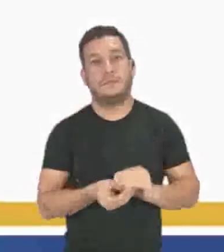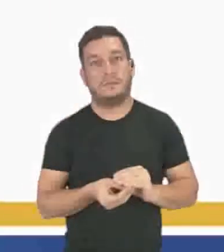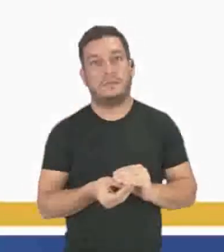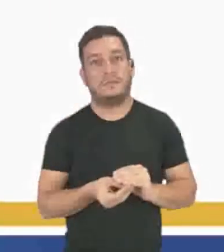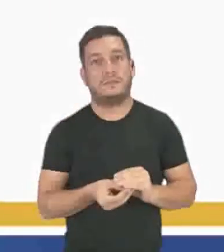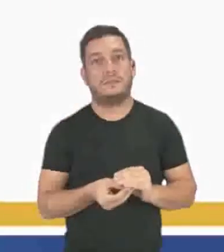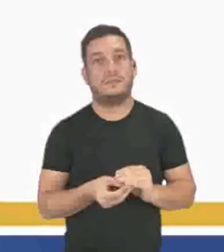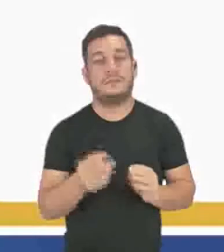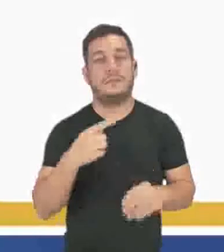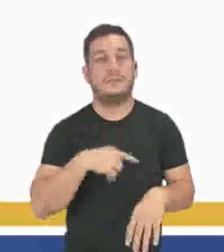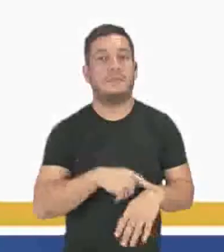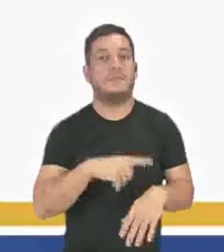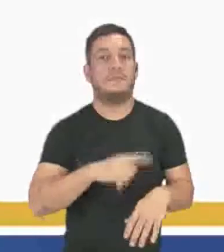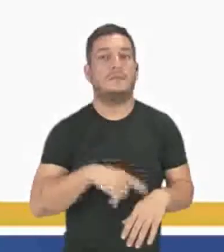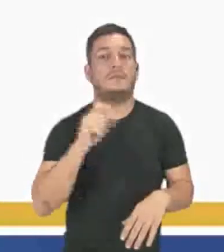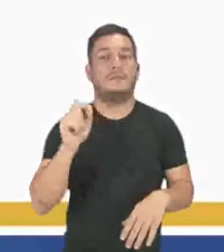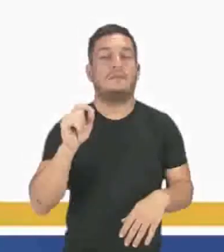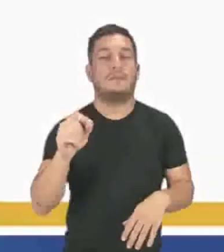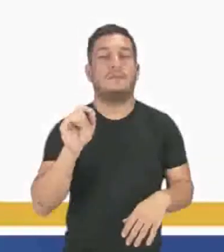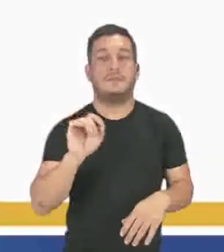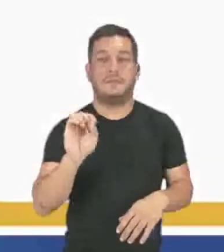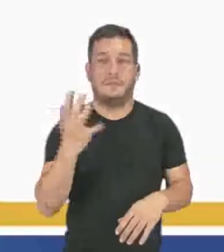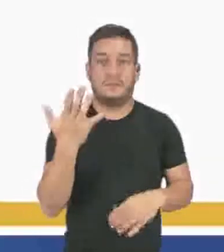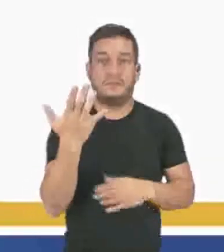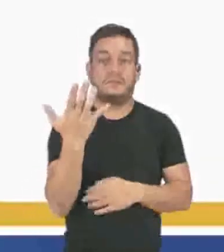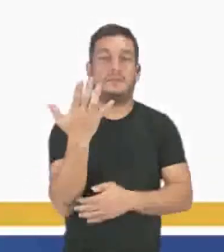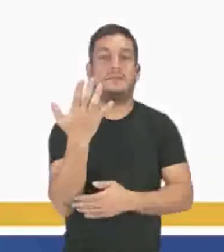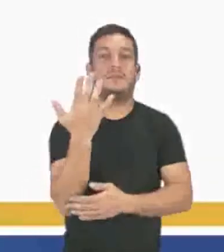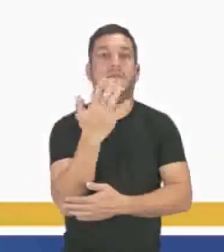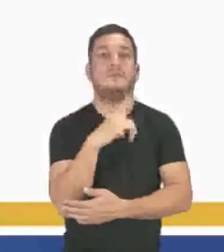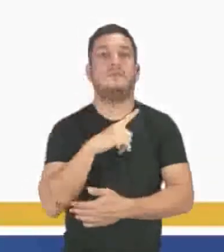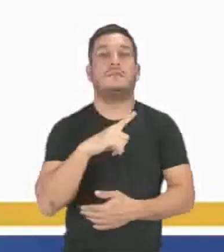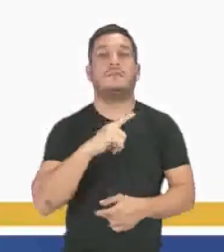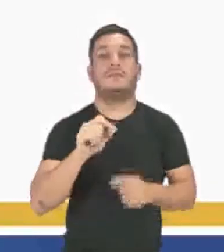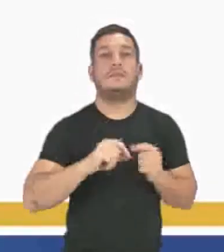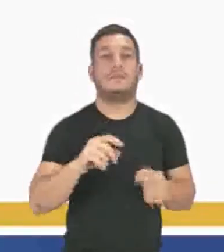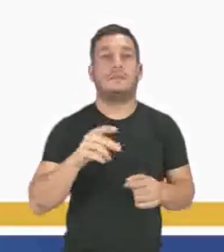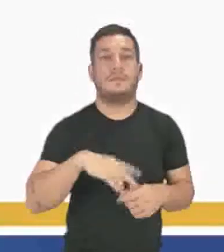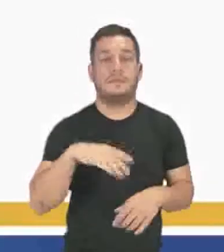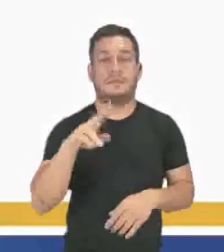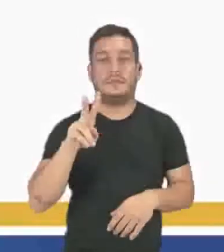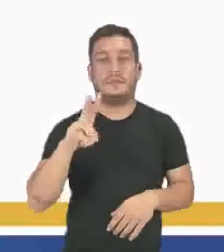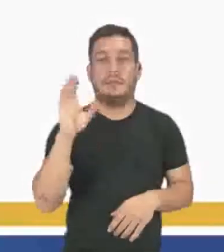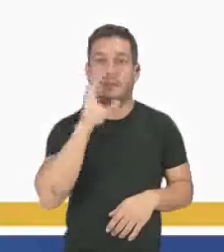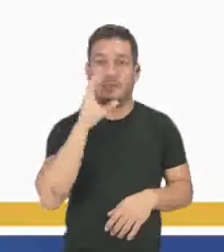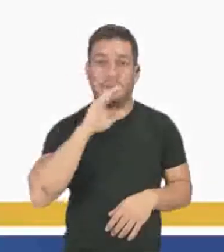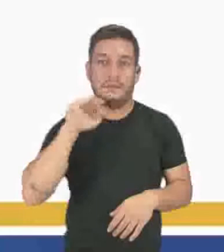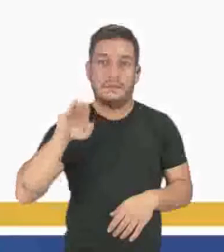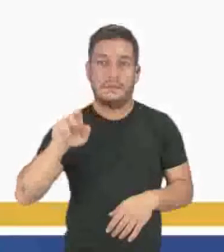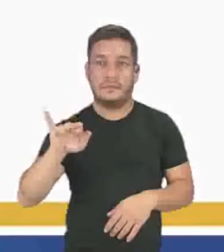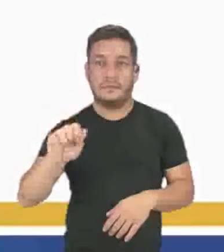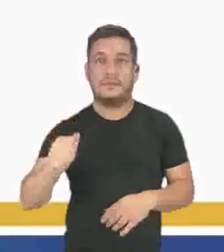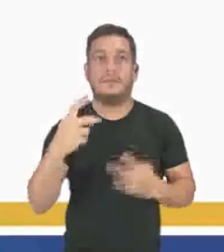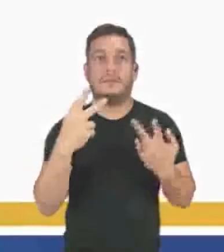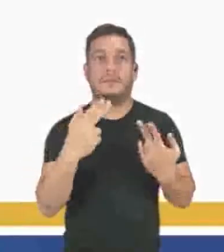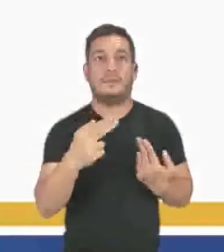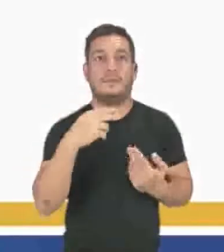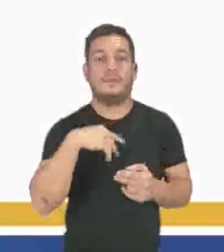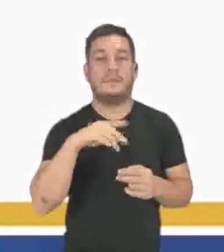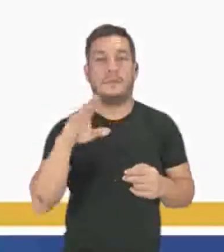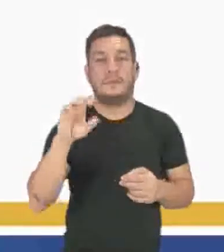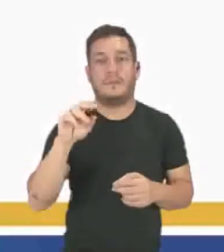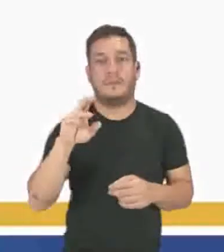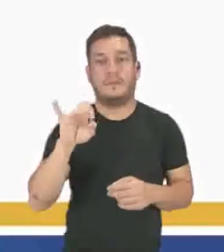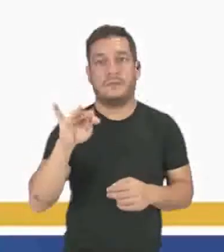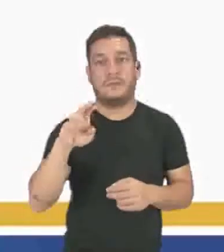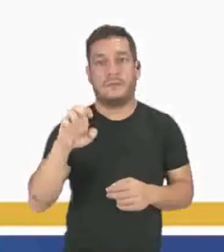e o tempo que foi transcorrido nessa reação. Então, nós temos aqui velocidade média igual o quociente, que